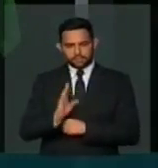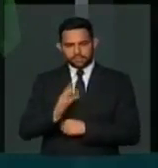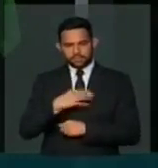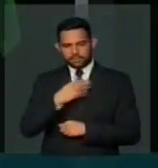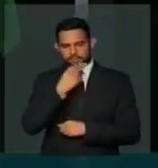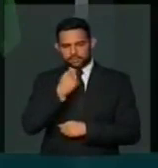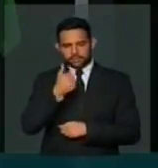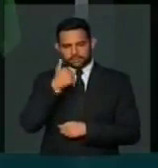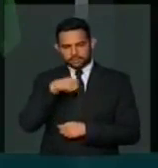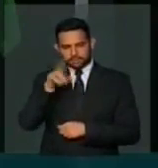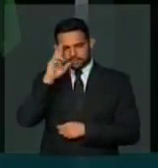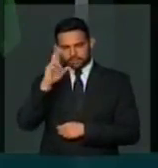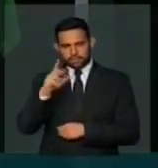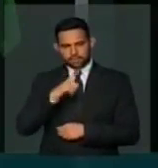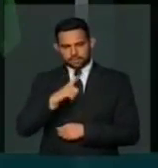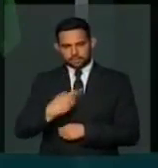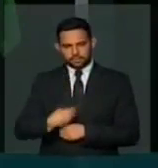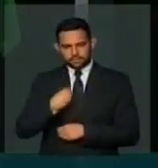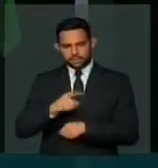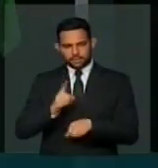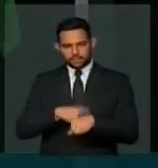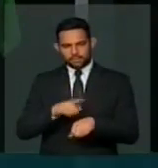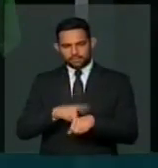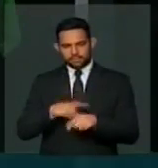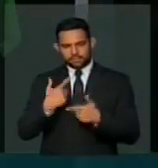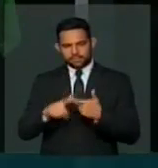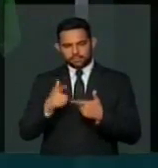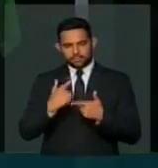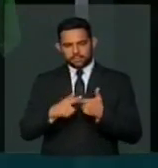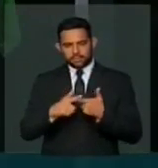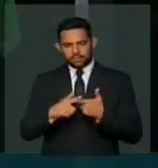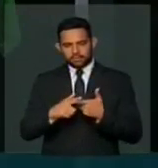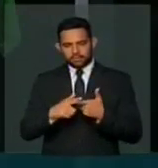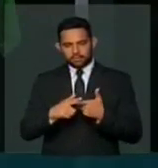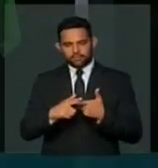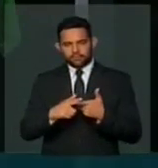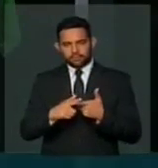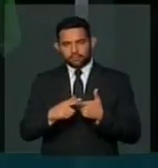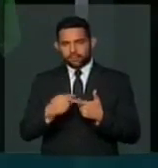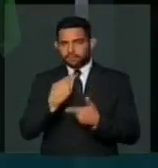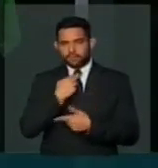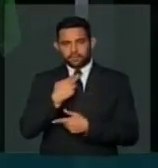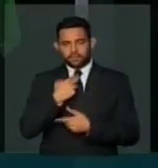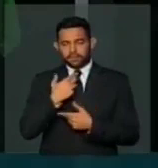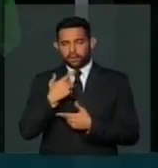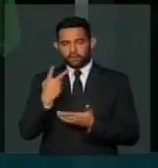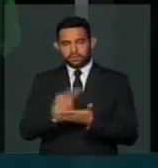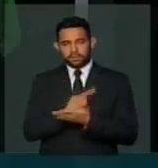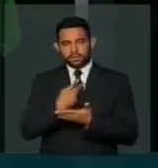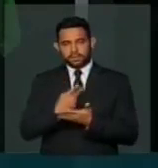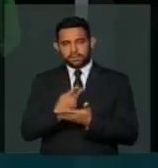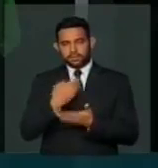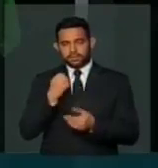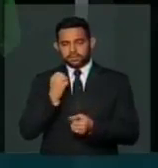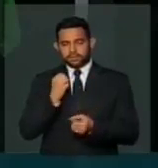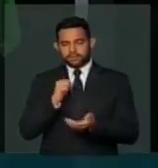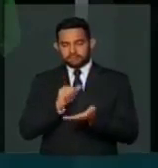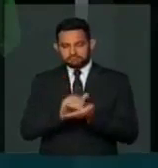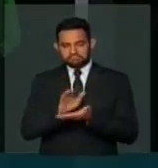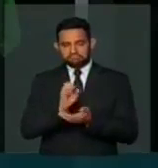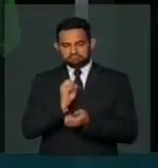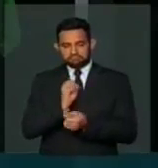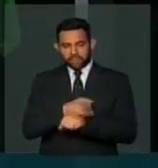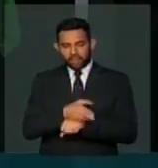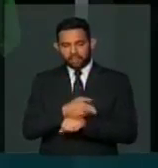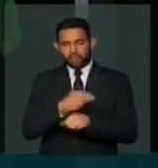Senhoras e senhores, estamos em tempo de crise e não podemos correr o risco de desempregar tantas